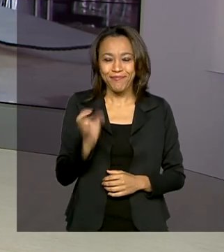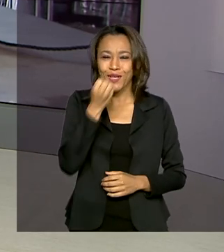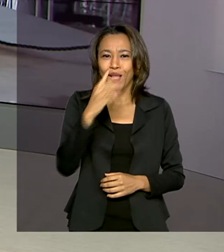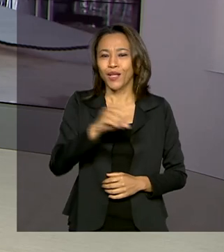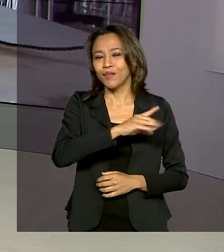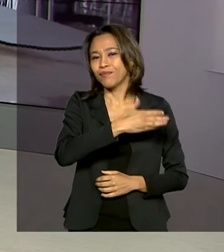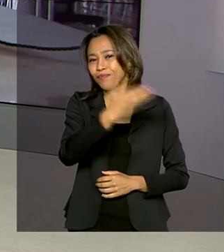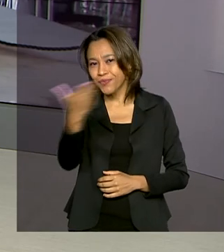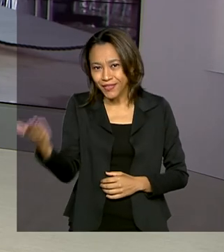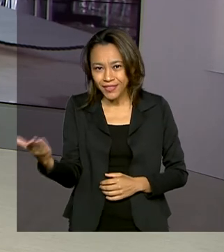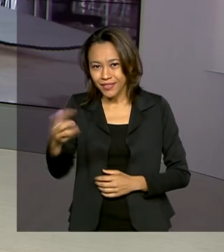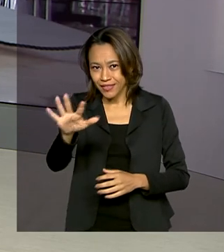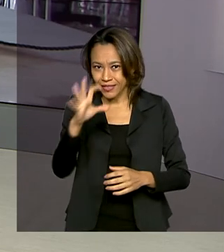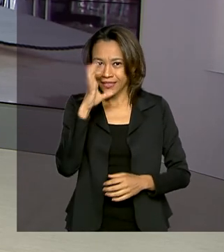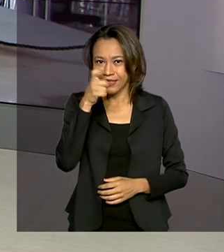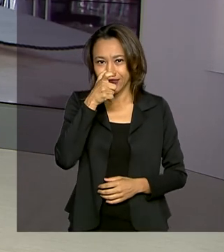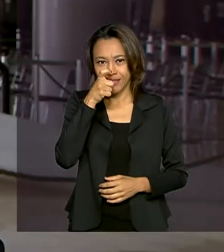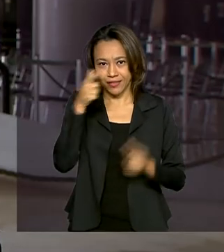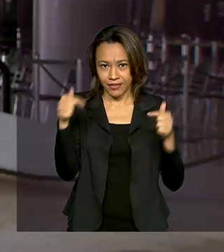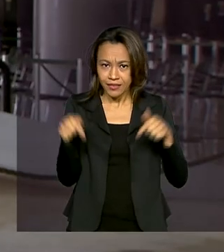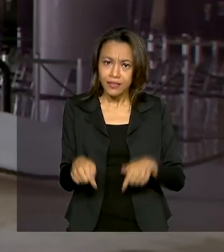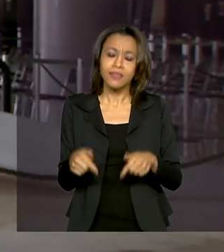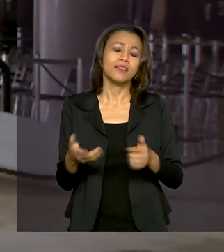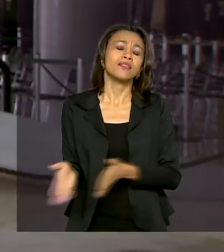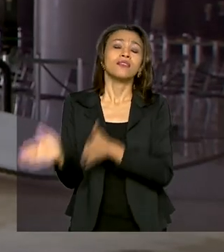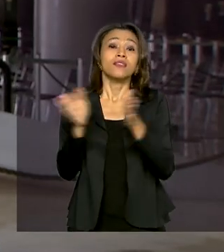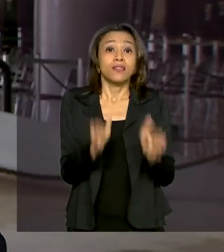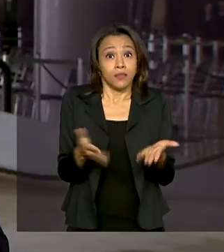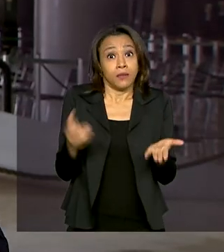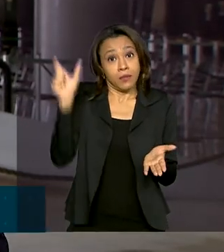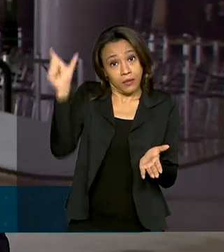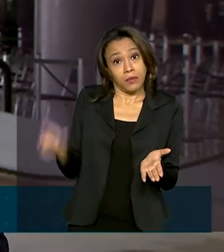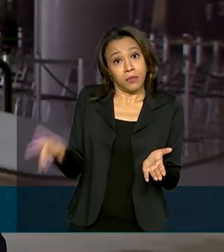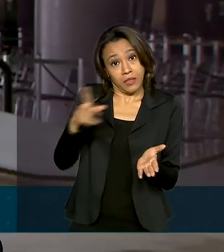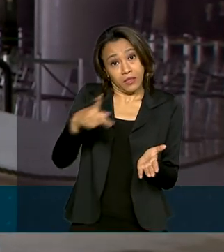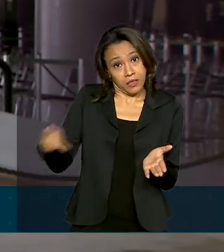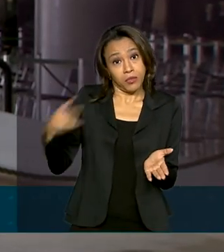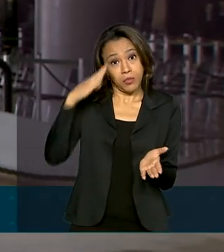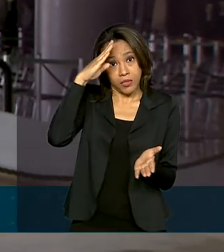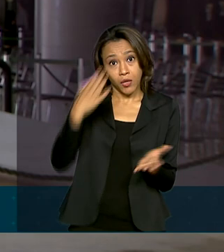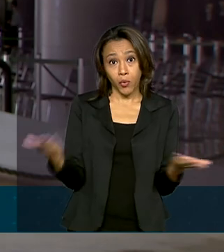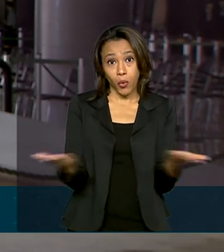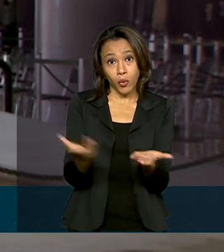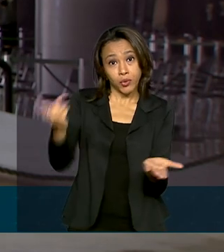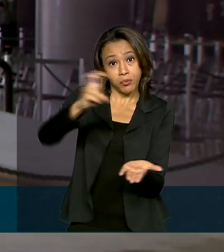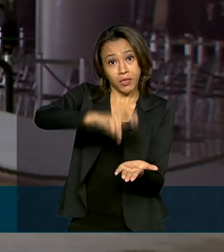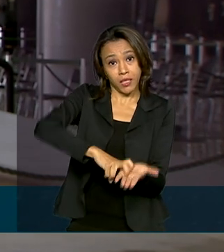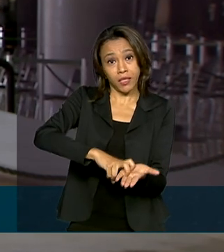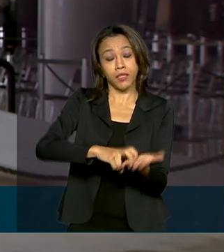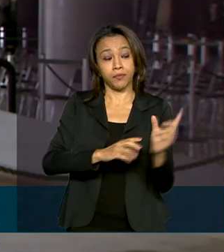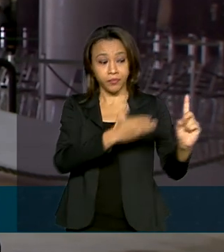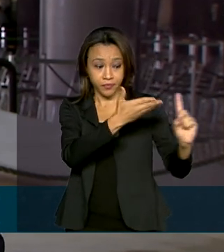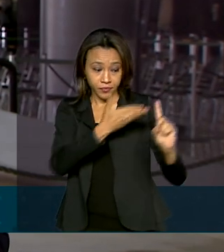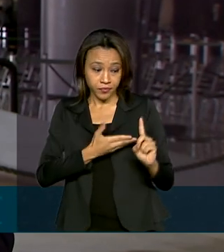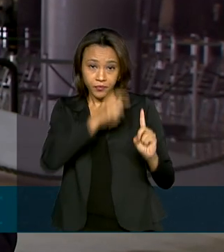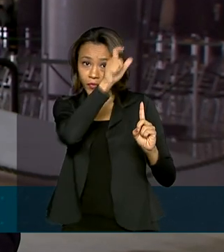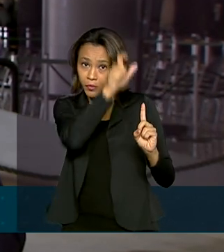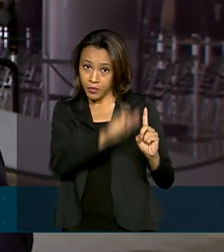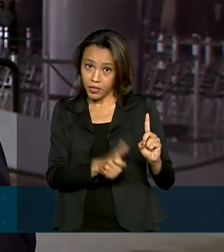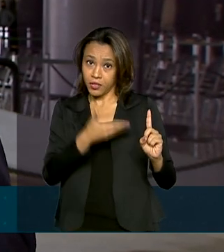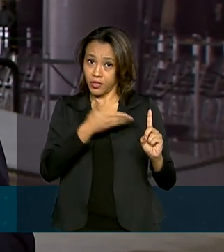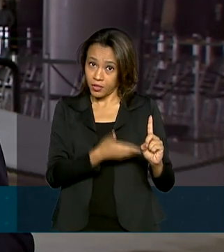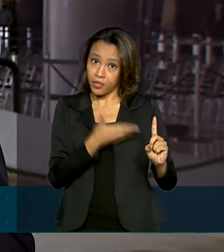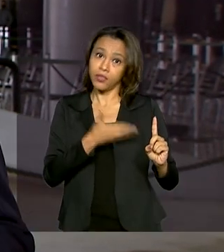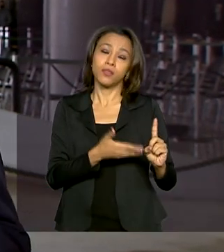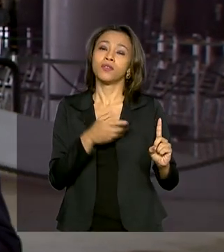olá a todos que nos acompanham. Pois é, o presidente Jair Bolsonaro, ele recebeu nesta manhã o ministro das Relações Exteriores, Ernesto Araújo.